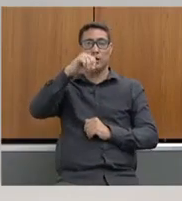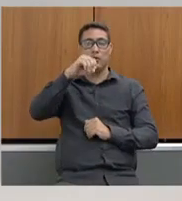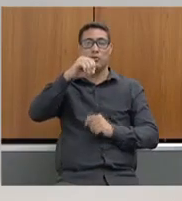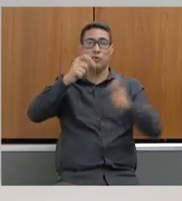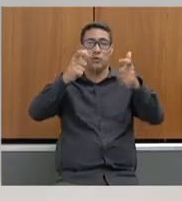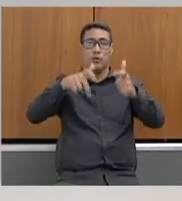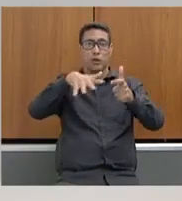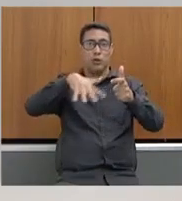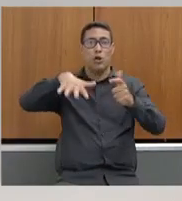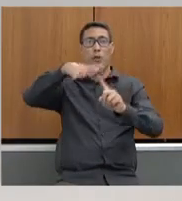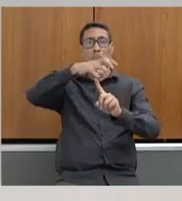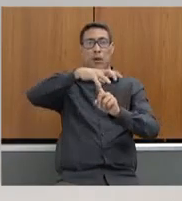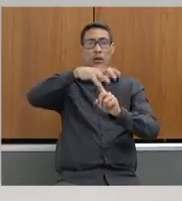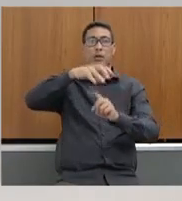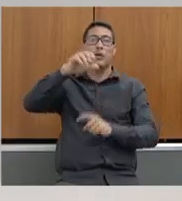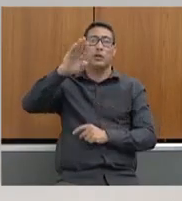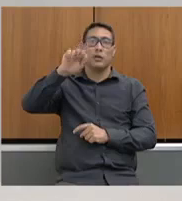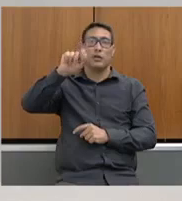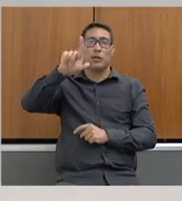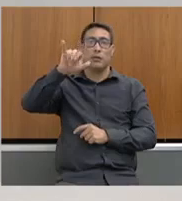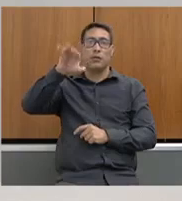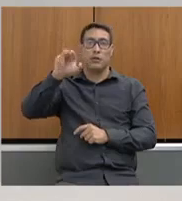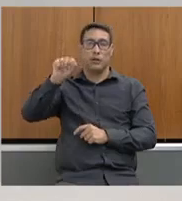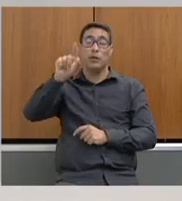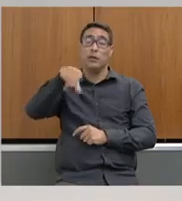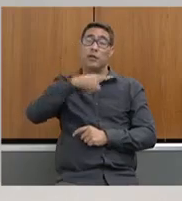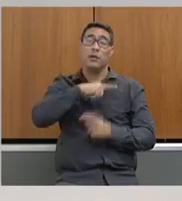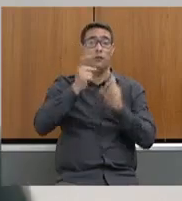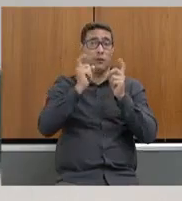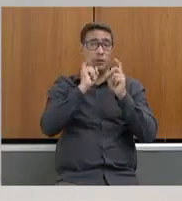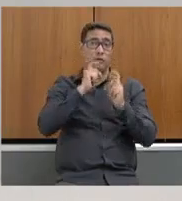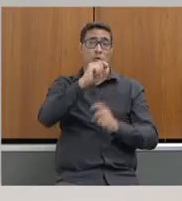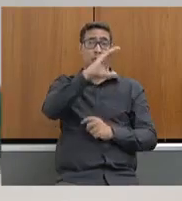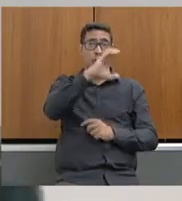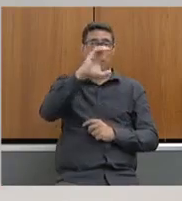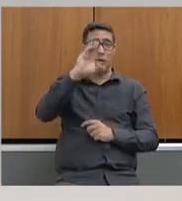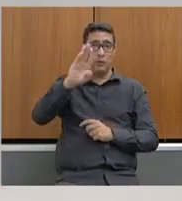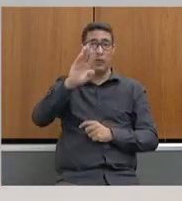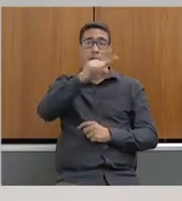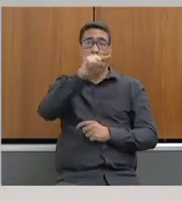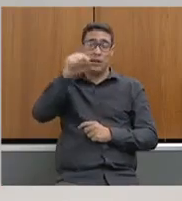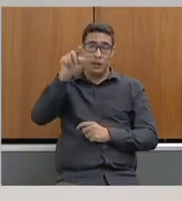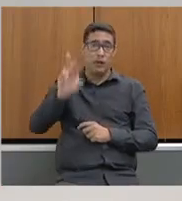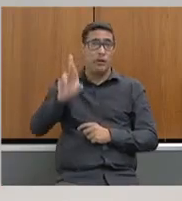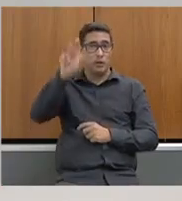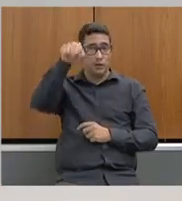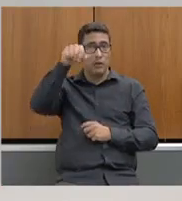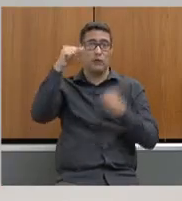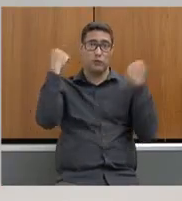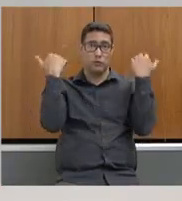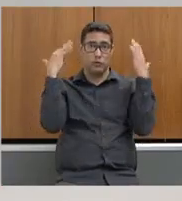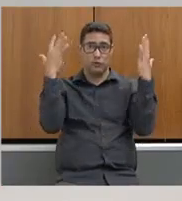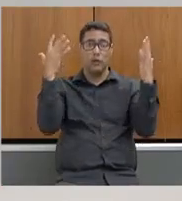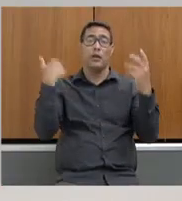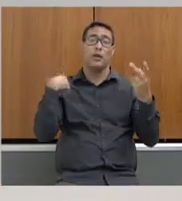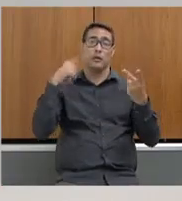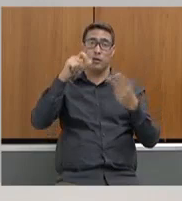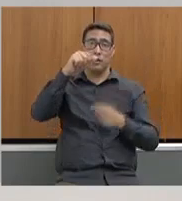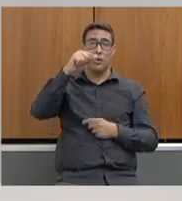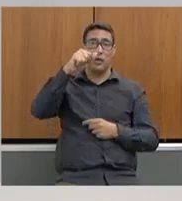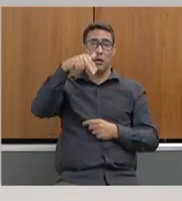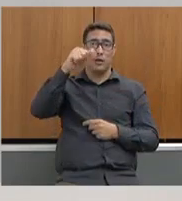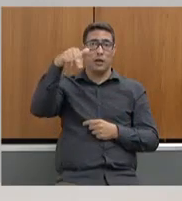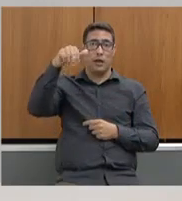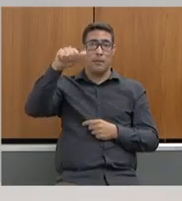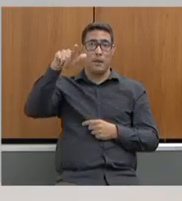uma reunião da CPB onde o Instituto Estadual de Florestas, a Maria Amélia está aqui presente também, havia